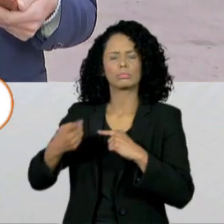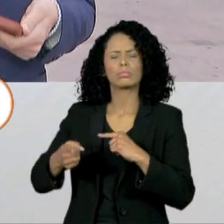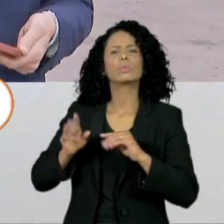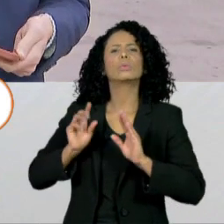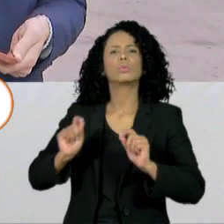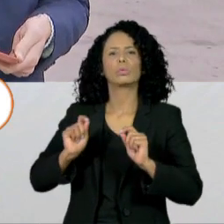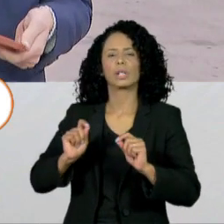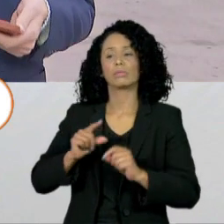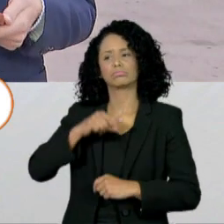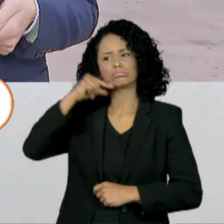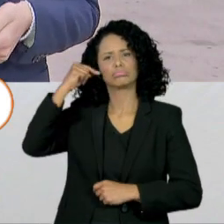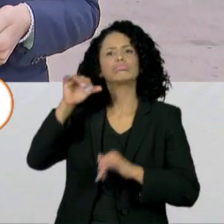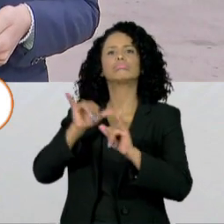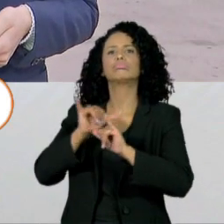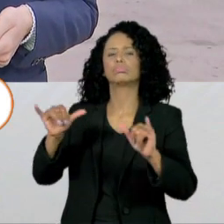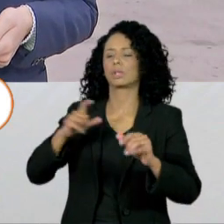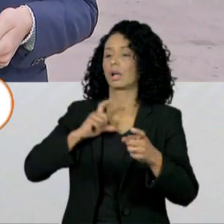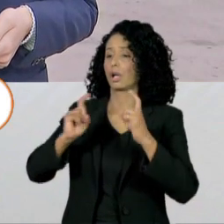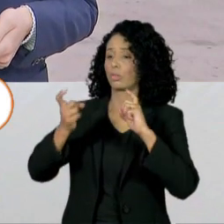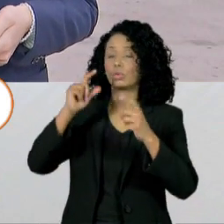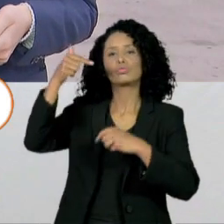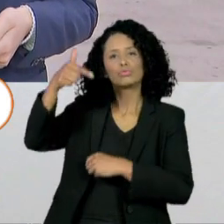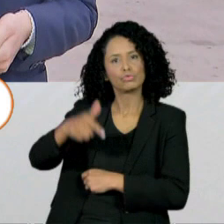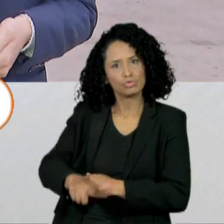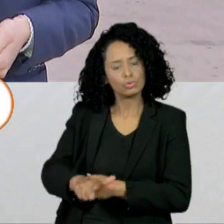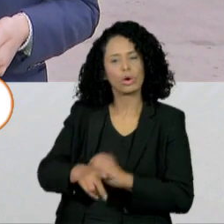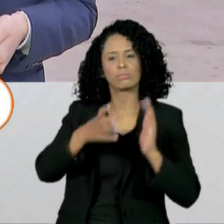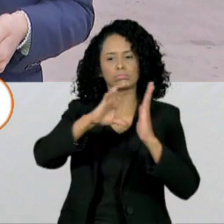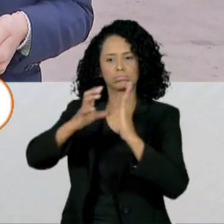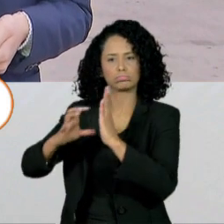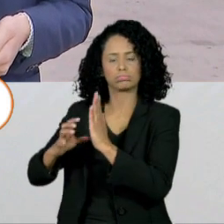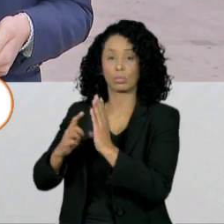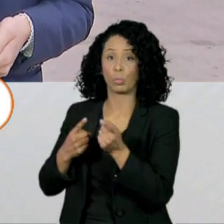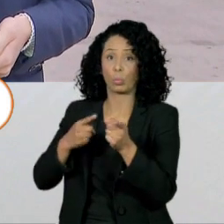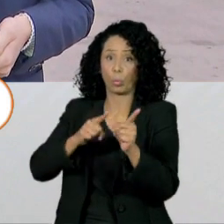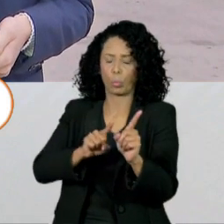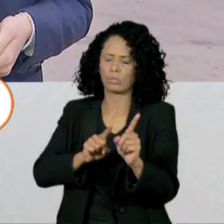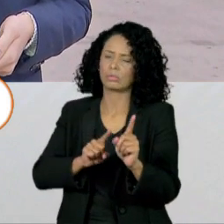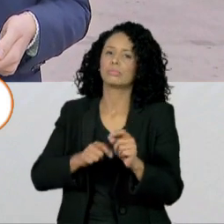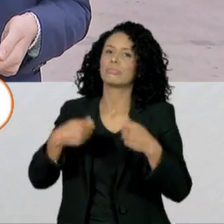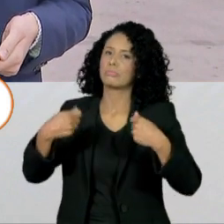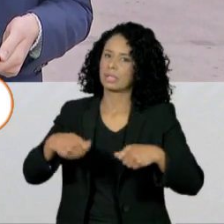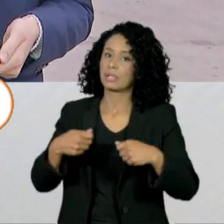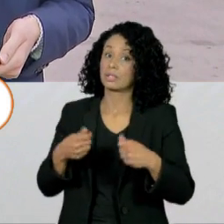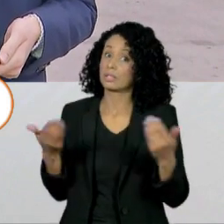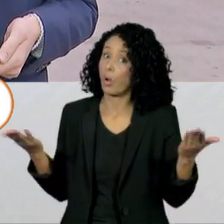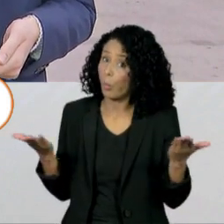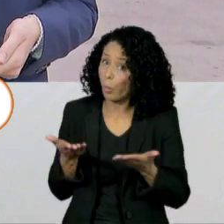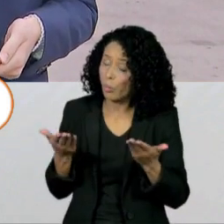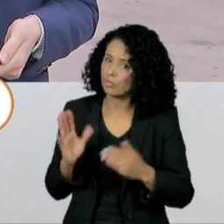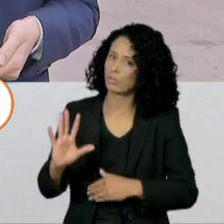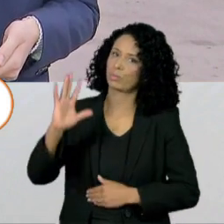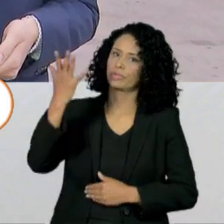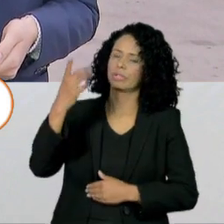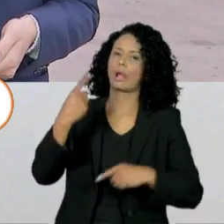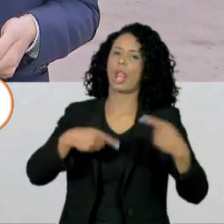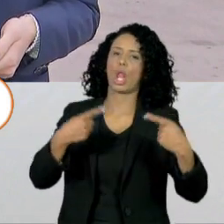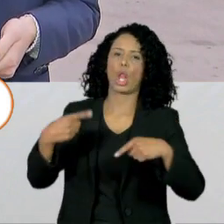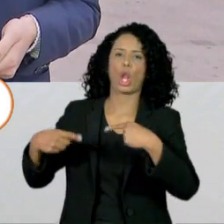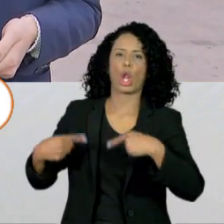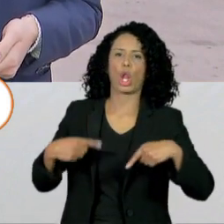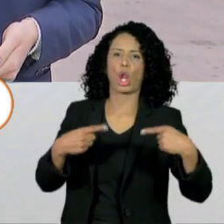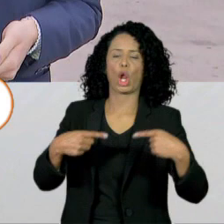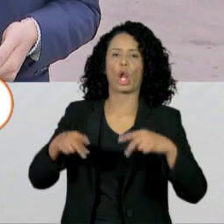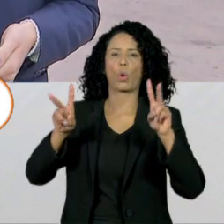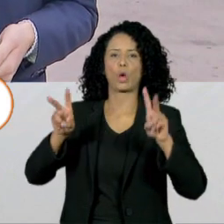uma outra reunião, agora com líderes dos partidos de oposição, deve ser realizada ainda hoje para discutir esse mesmo